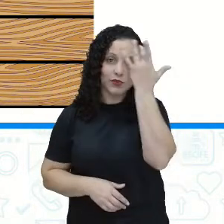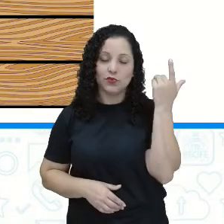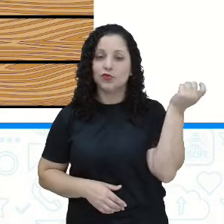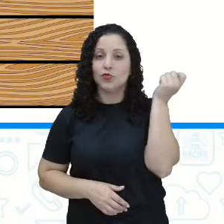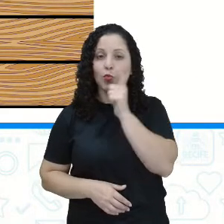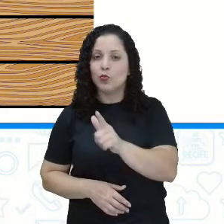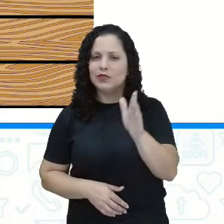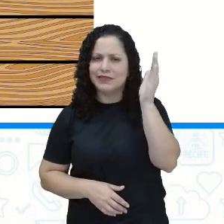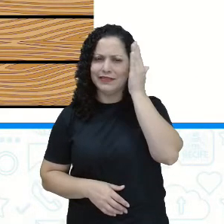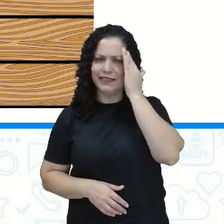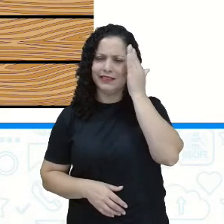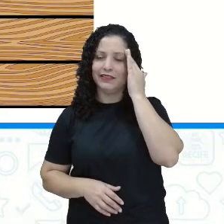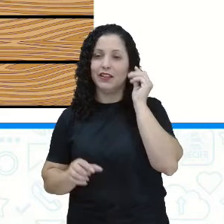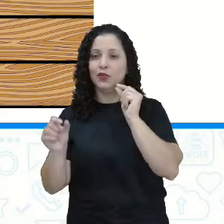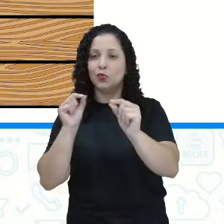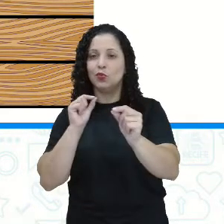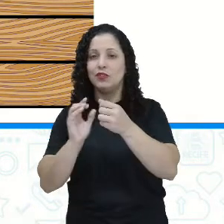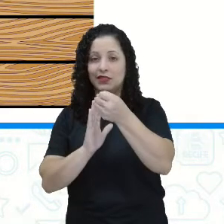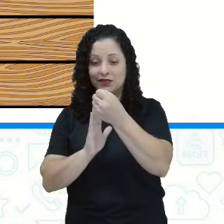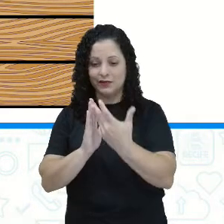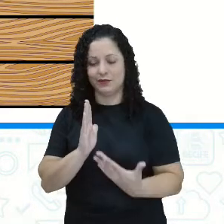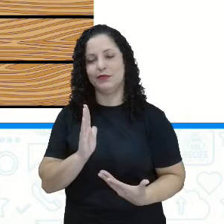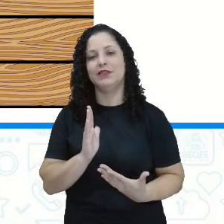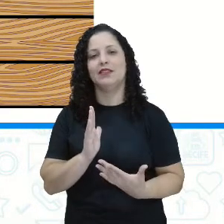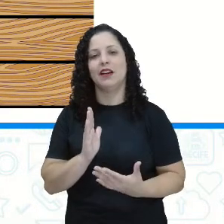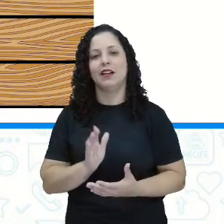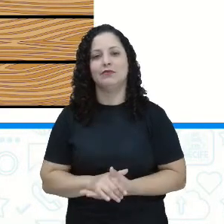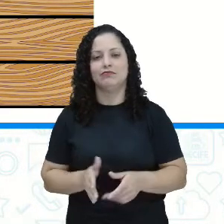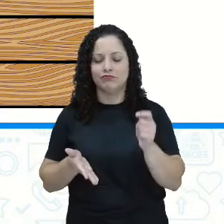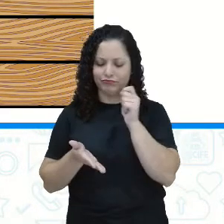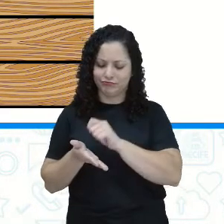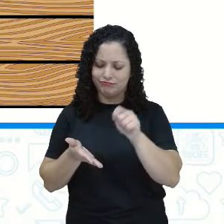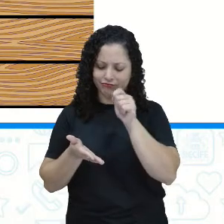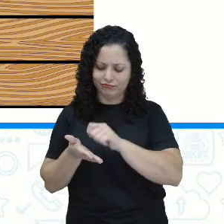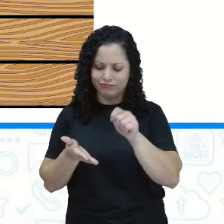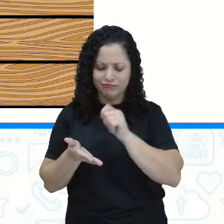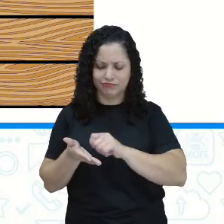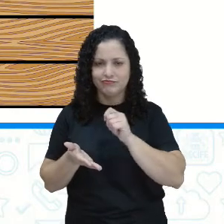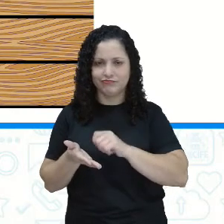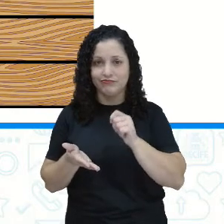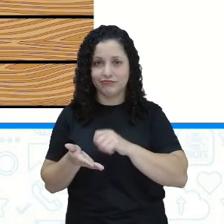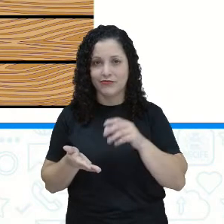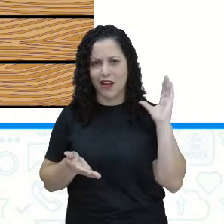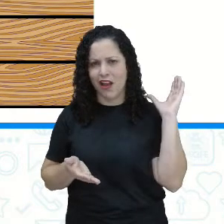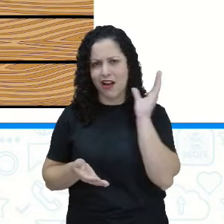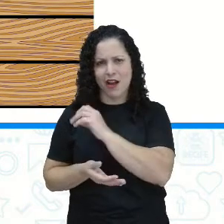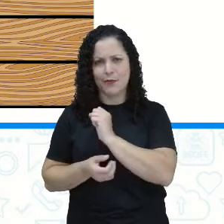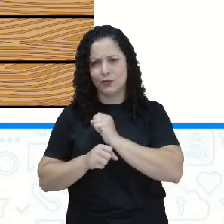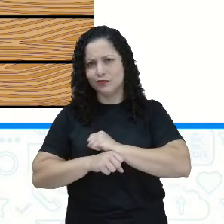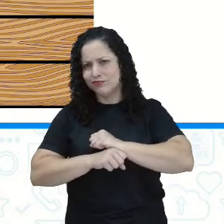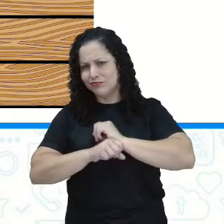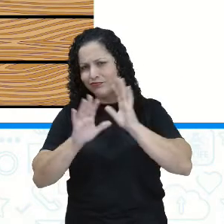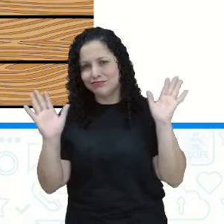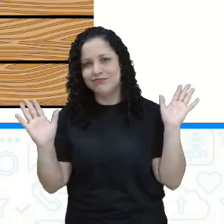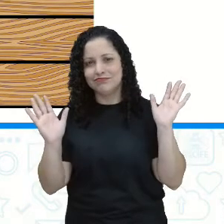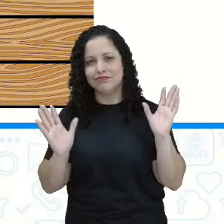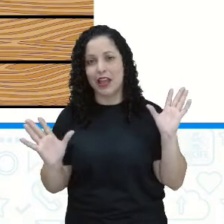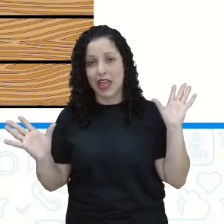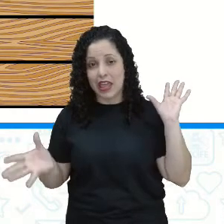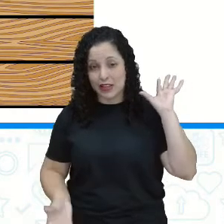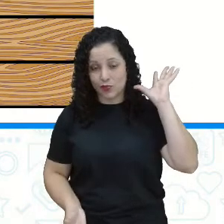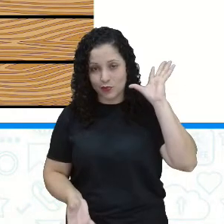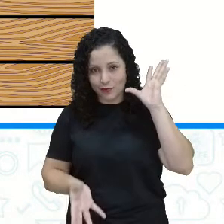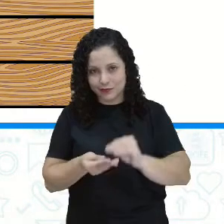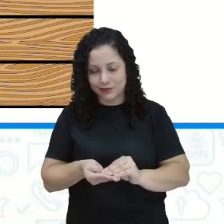entender o que a gente quer transmitir. Escrita de forma clara e rápida, não é? Porque é curtinha a